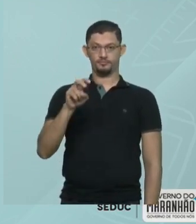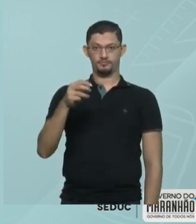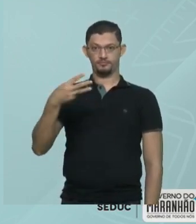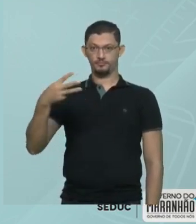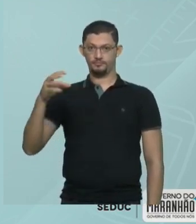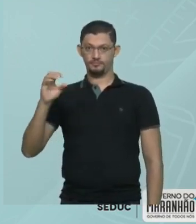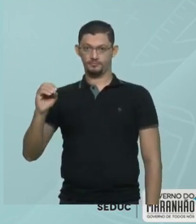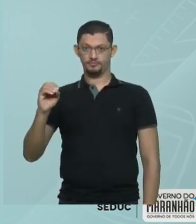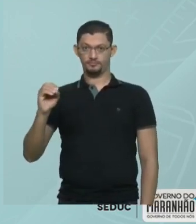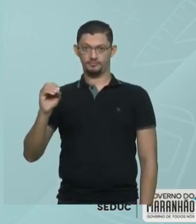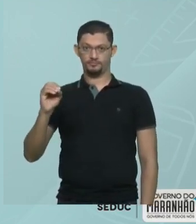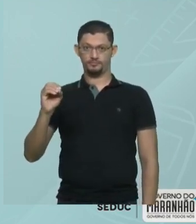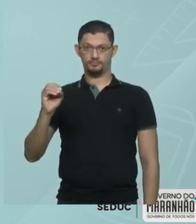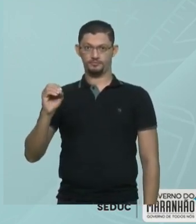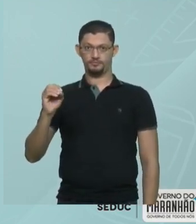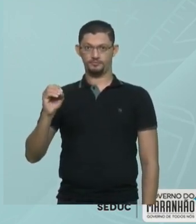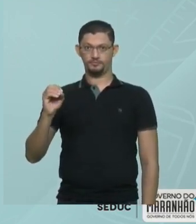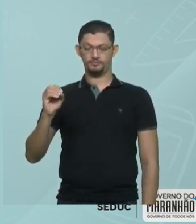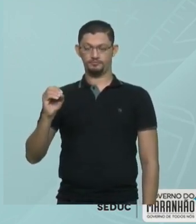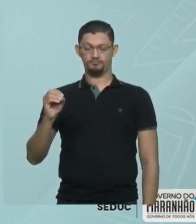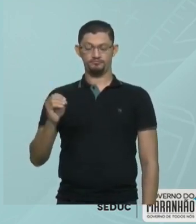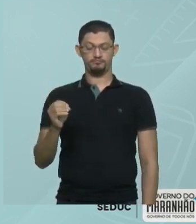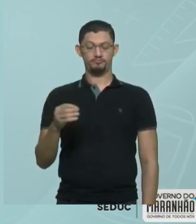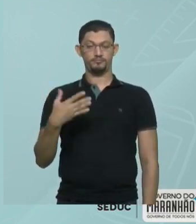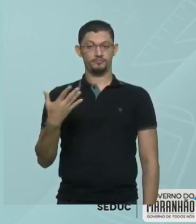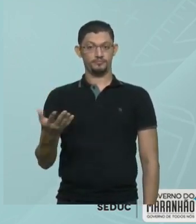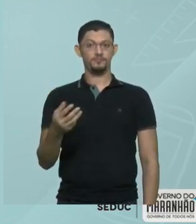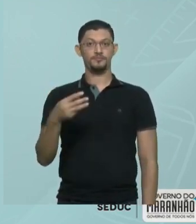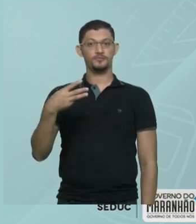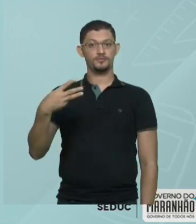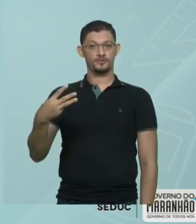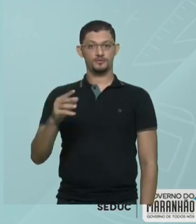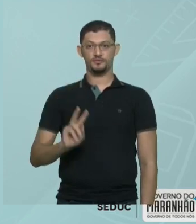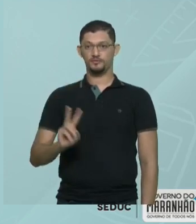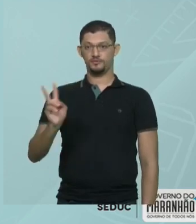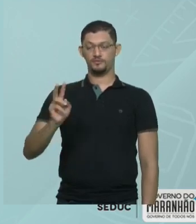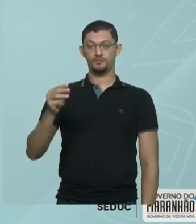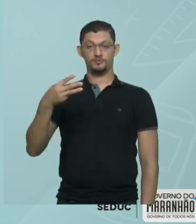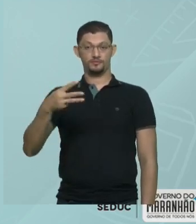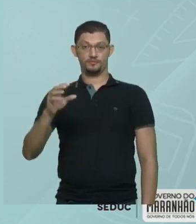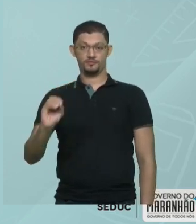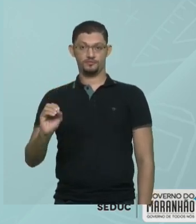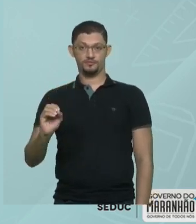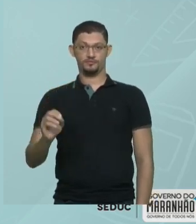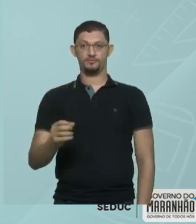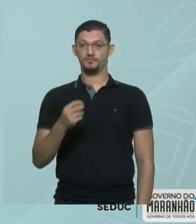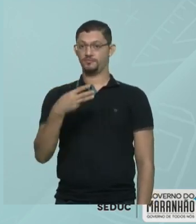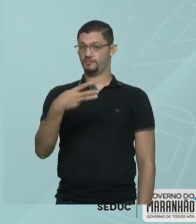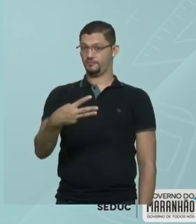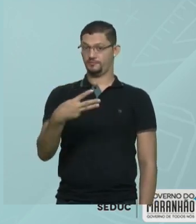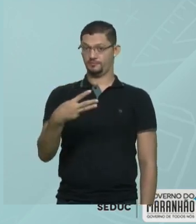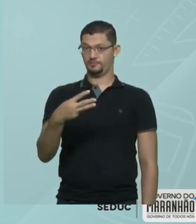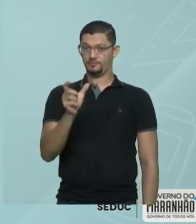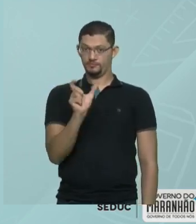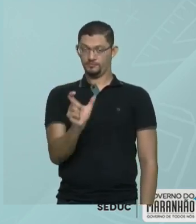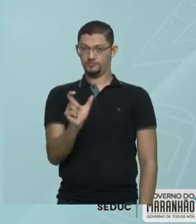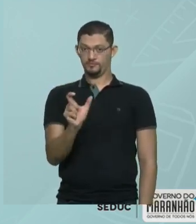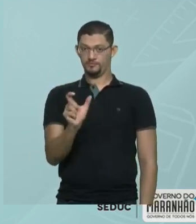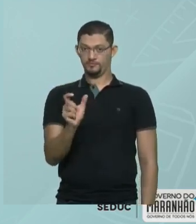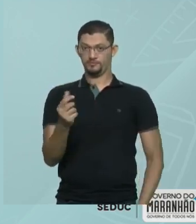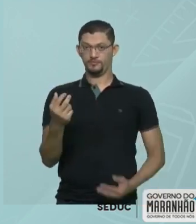530. Ou seja, o meu 3 vale 30. Então, esse 3, nessa posição,